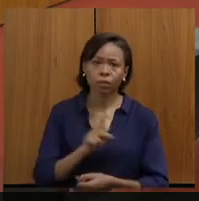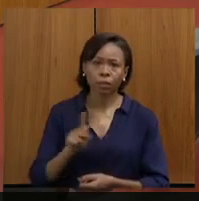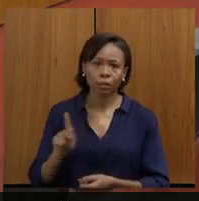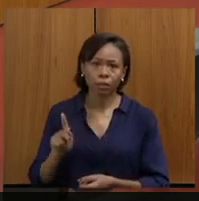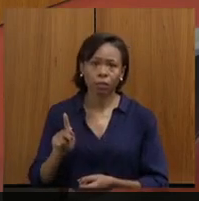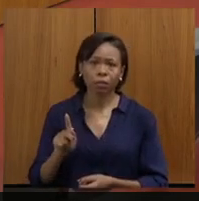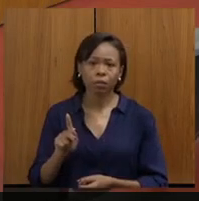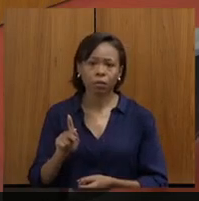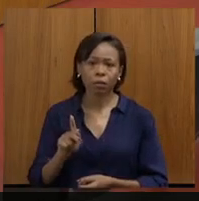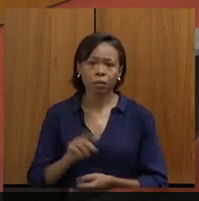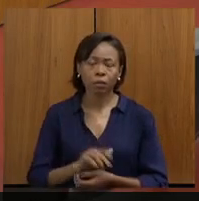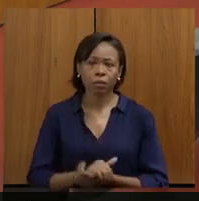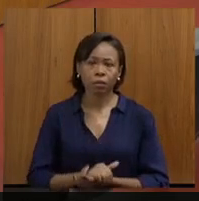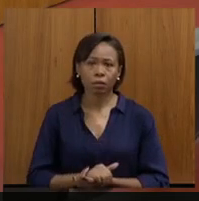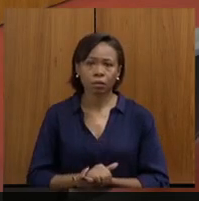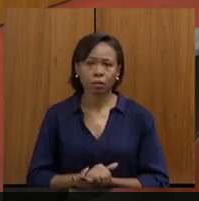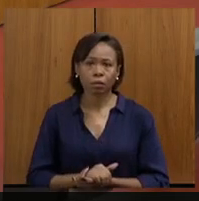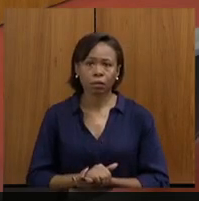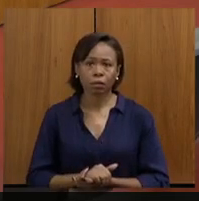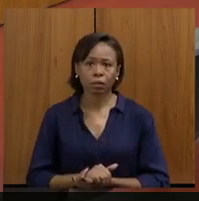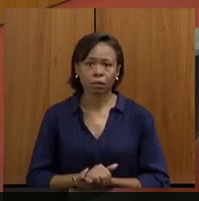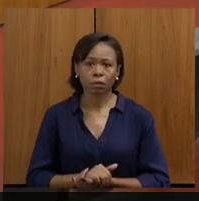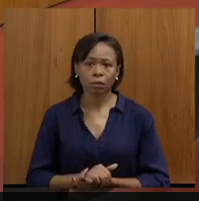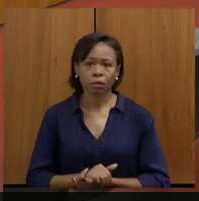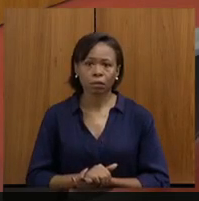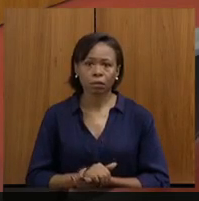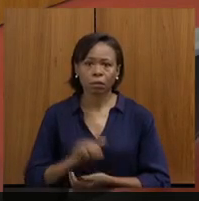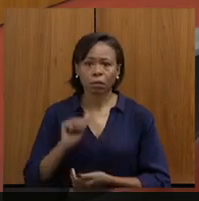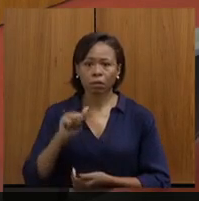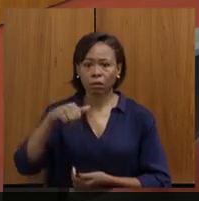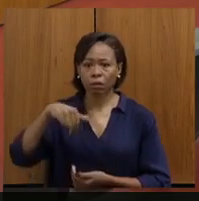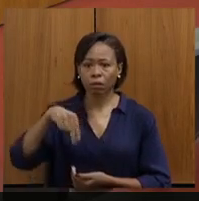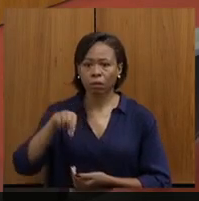deputado Dal, meu líder, André, deputado,